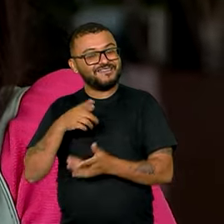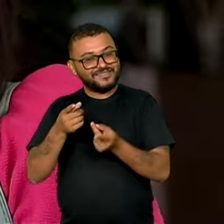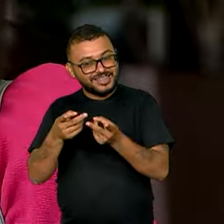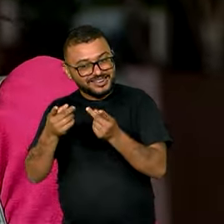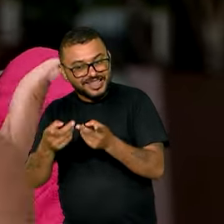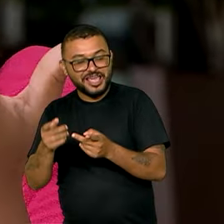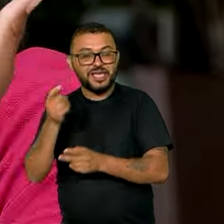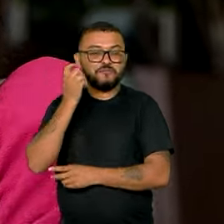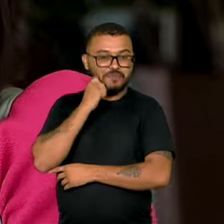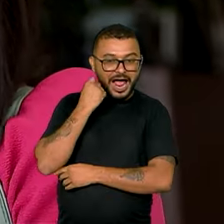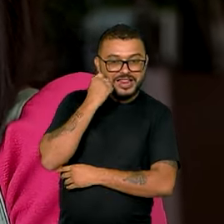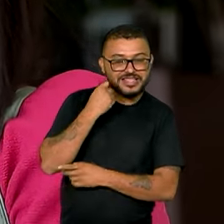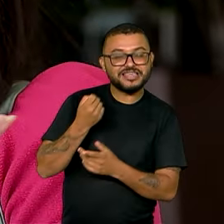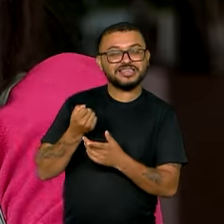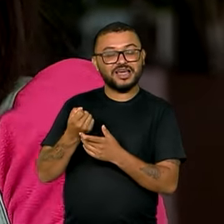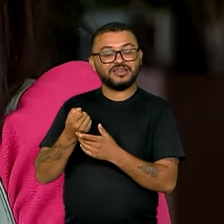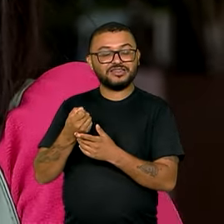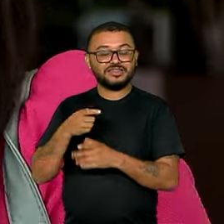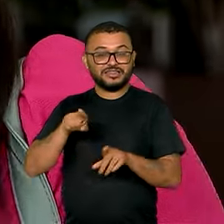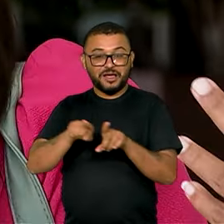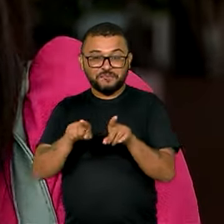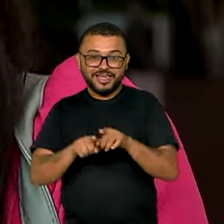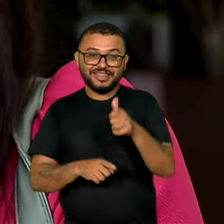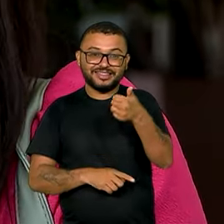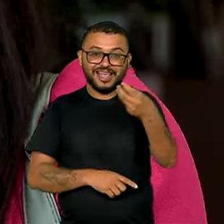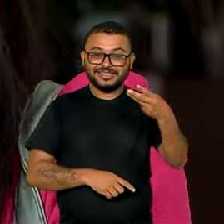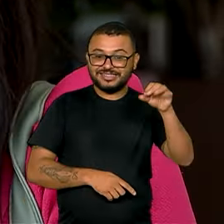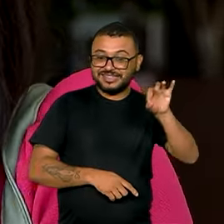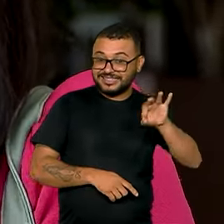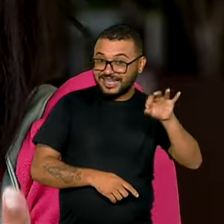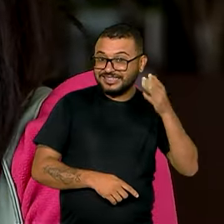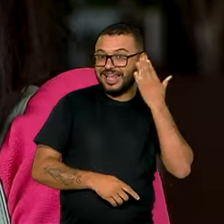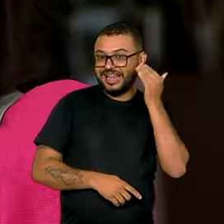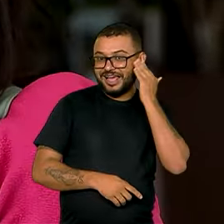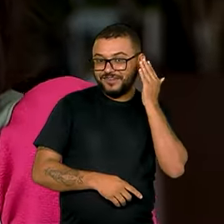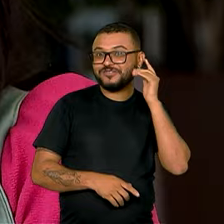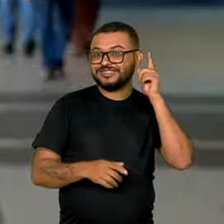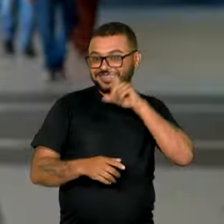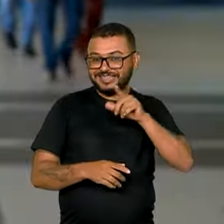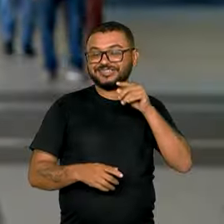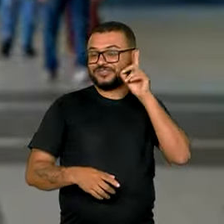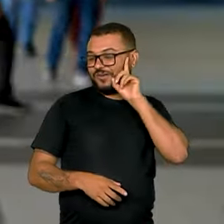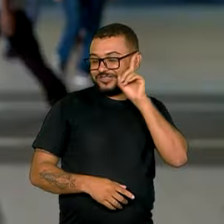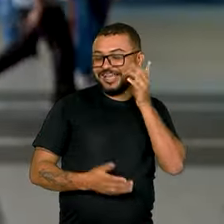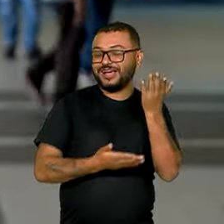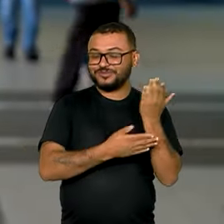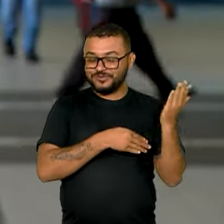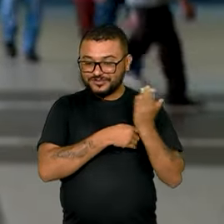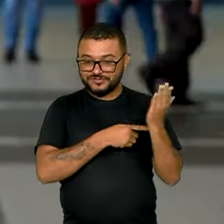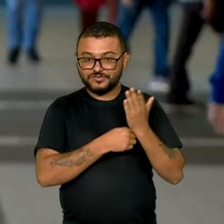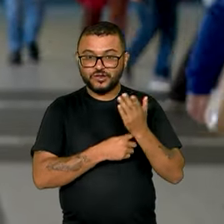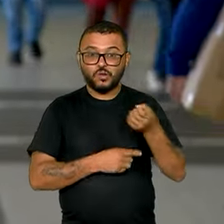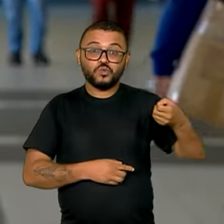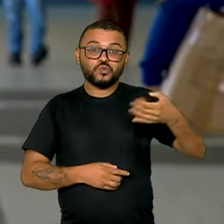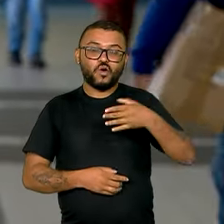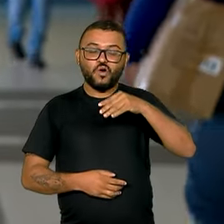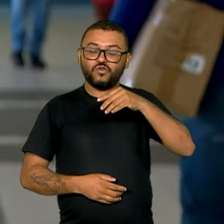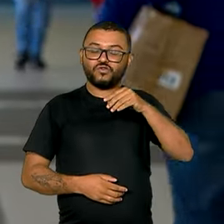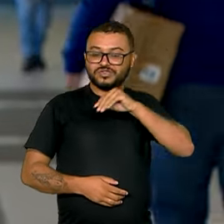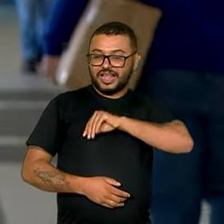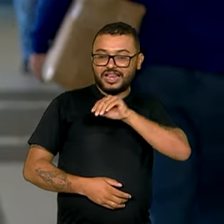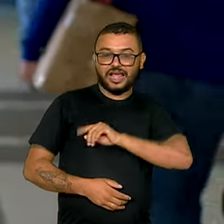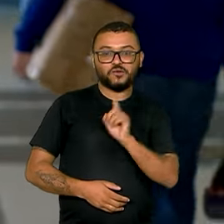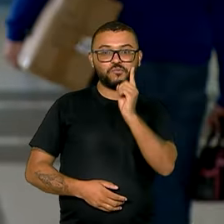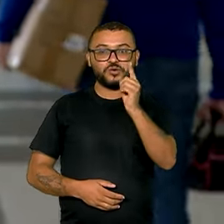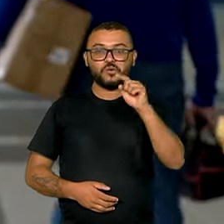balinhas. E como o 13º cai, aí que eles vão ajudar mais ainda, entendeu? Todos os dias. O novo valor de R$ 1.412